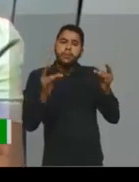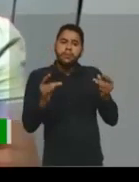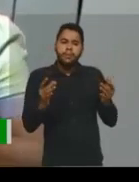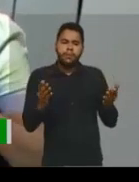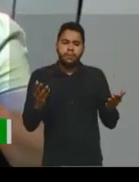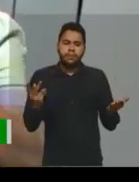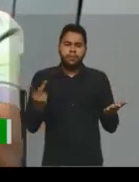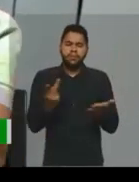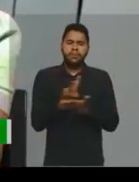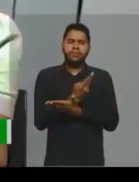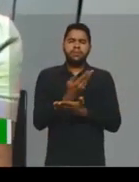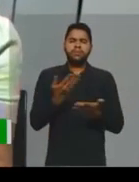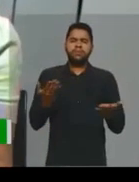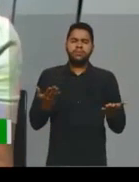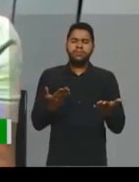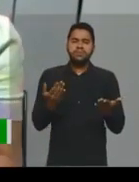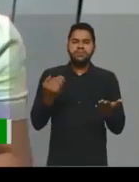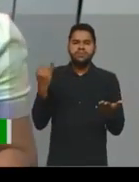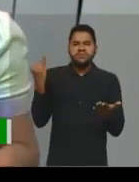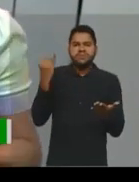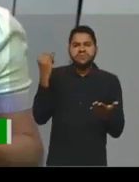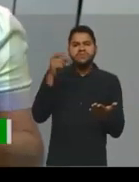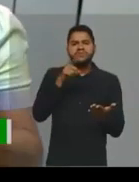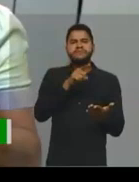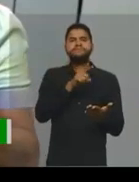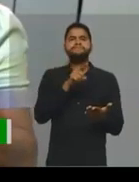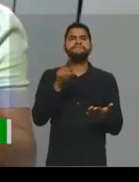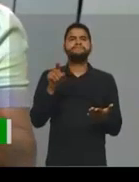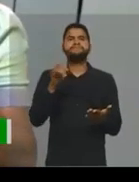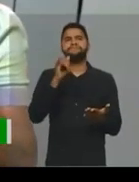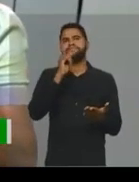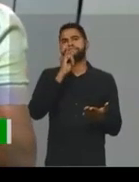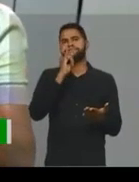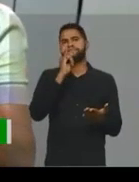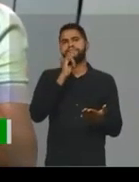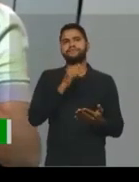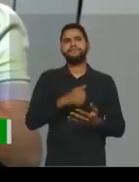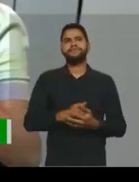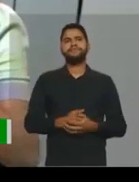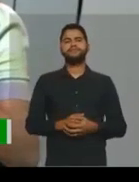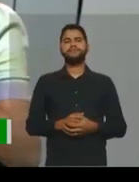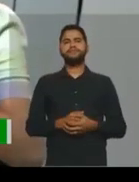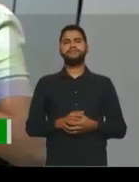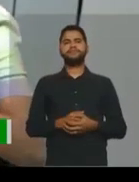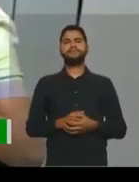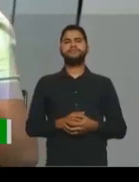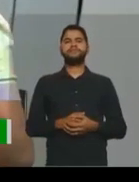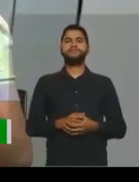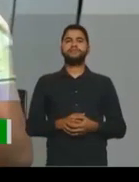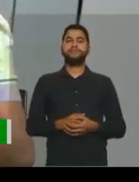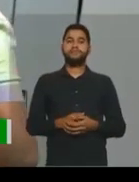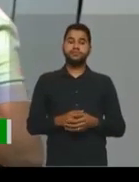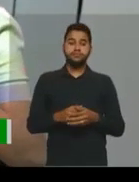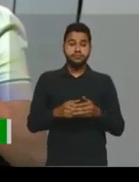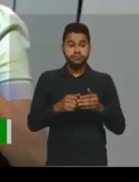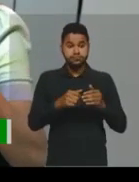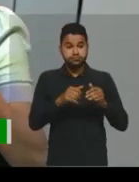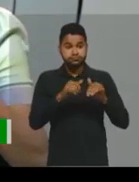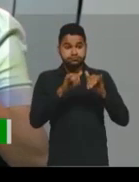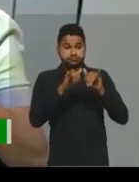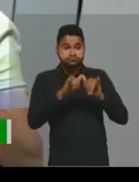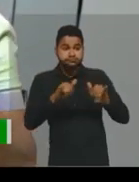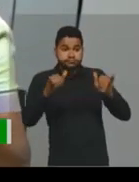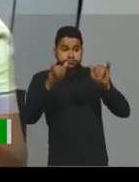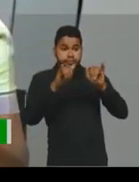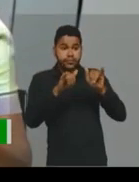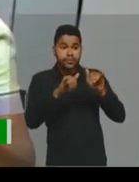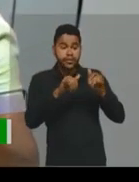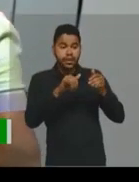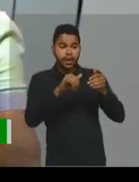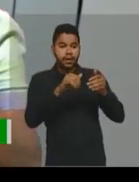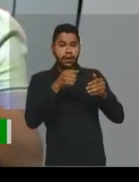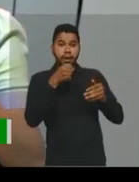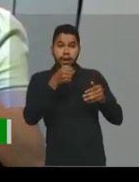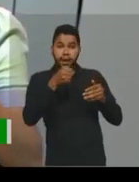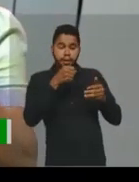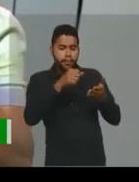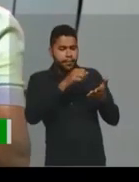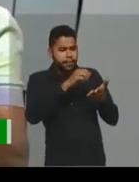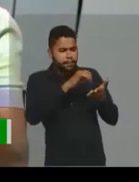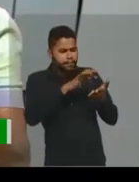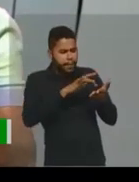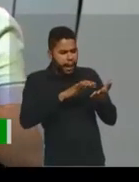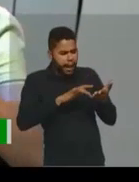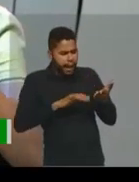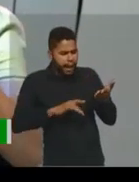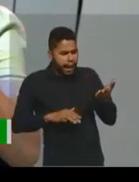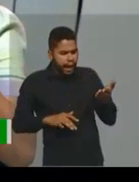hoje. E é importante, é importante virar uma reportagem, então aquela pessoa, ela tem,